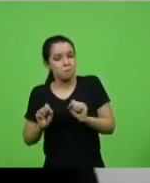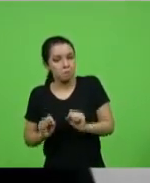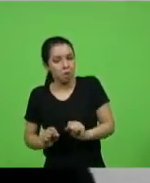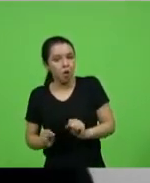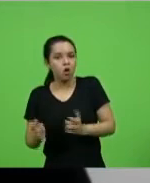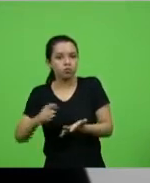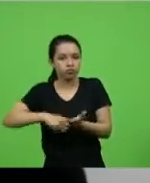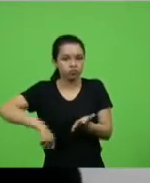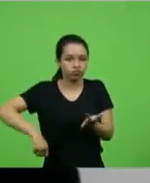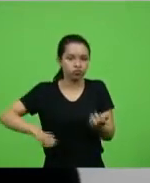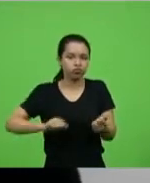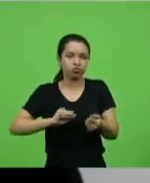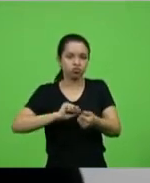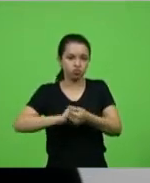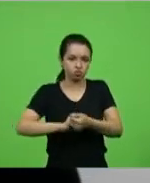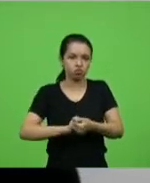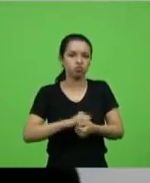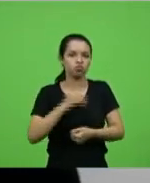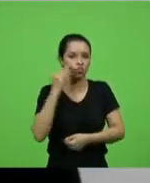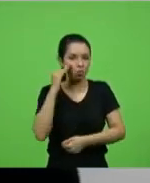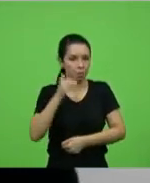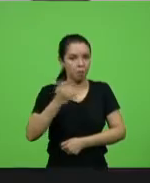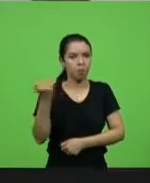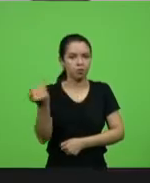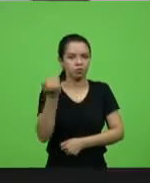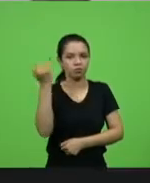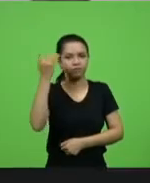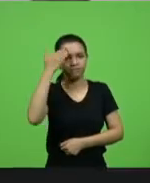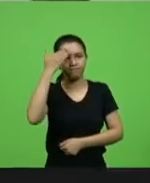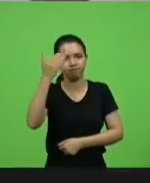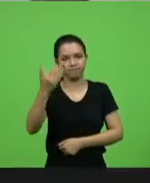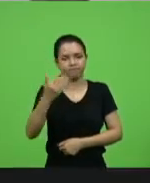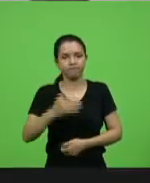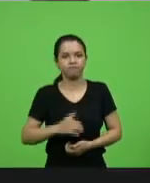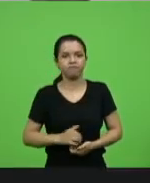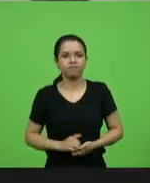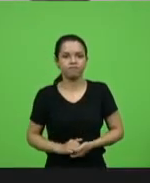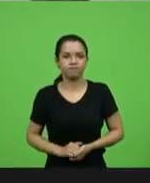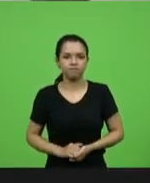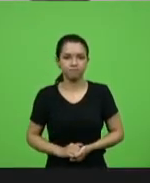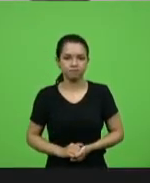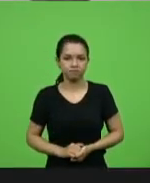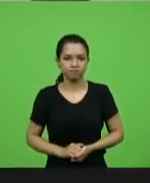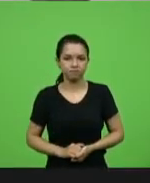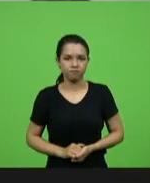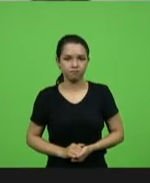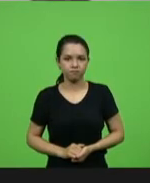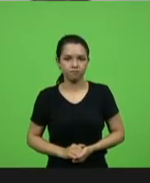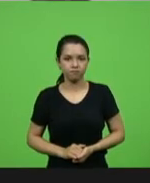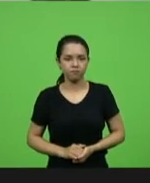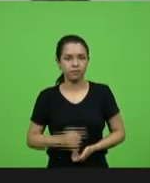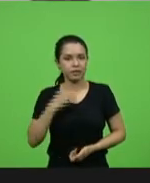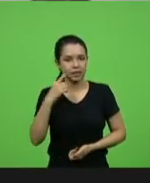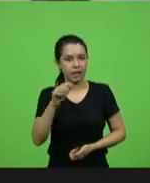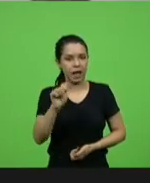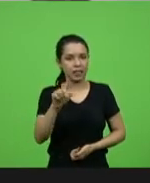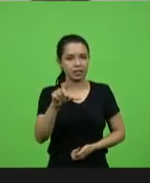entendo elas como muito importantes. Obrigado, senhor presidente. Pela ordem, senhor presidente. Pois não, pois não, Adá.